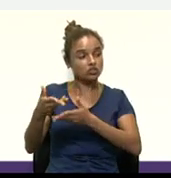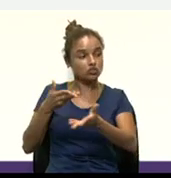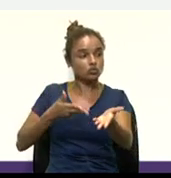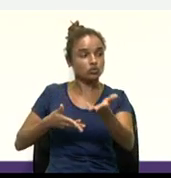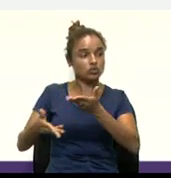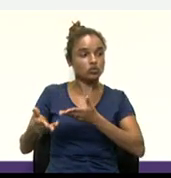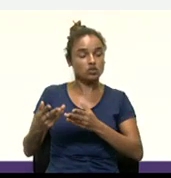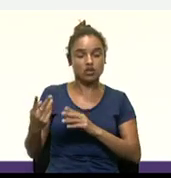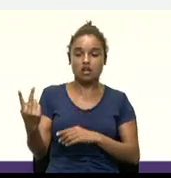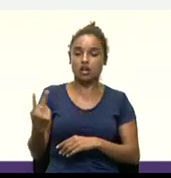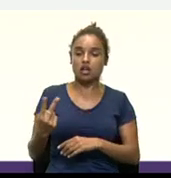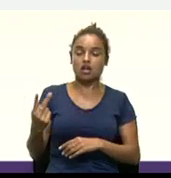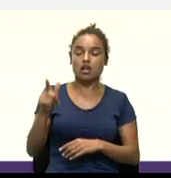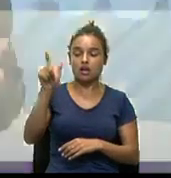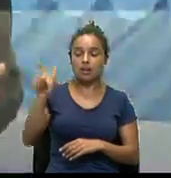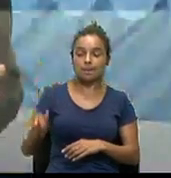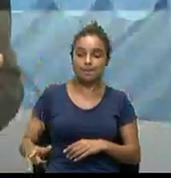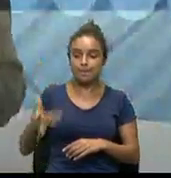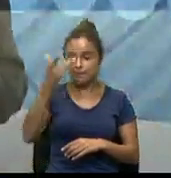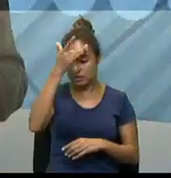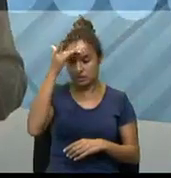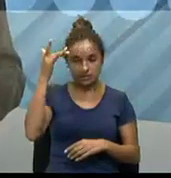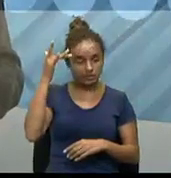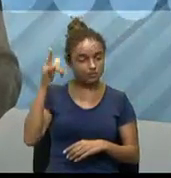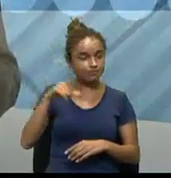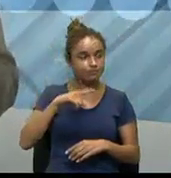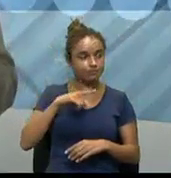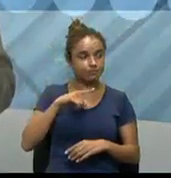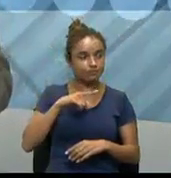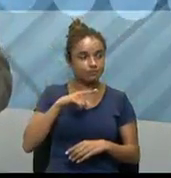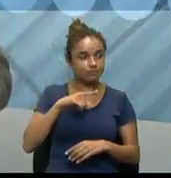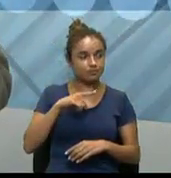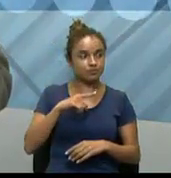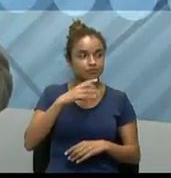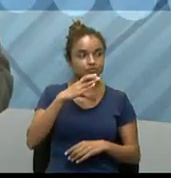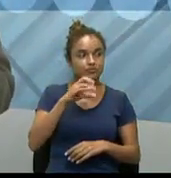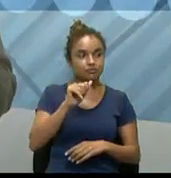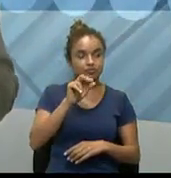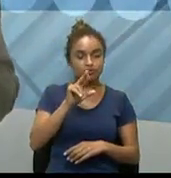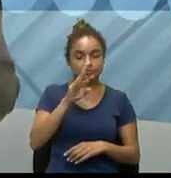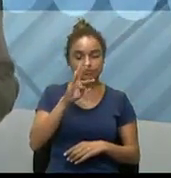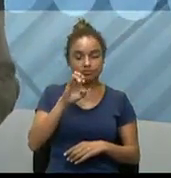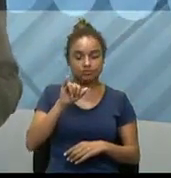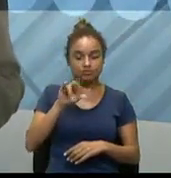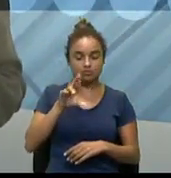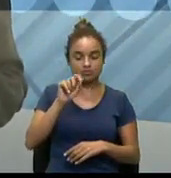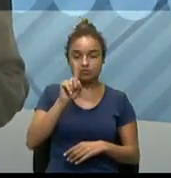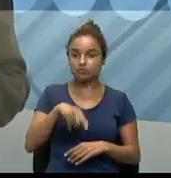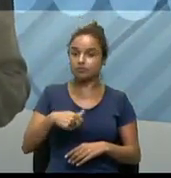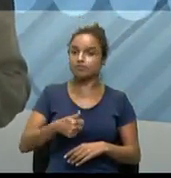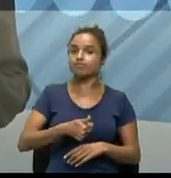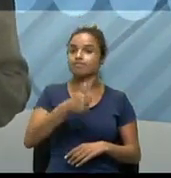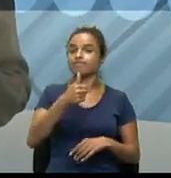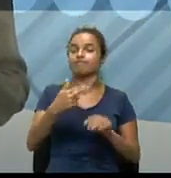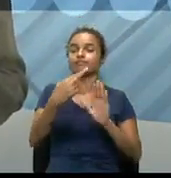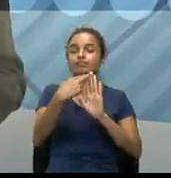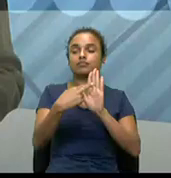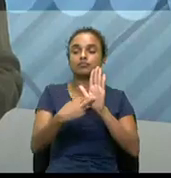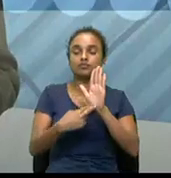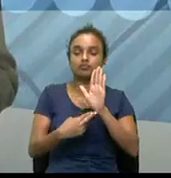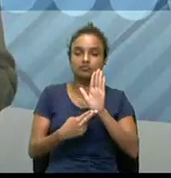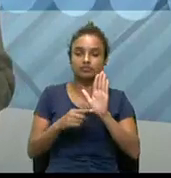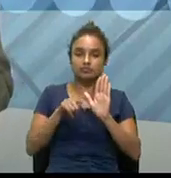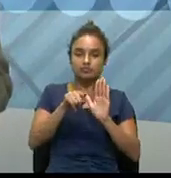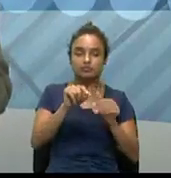as duas pessoas precisam ter uma carteira, né, então, esse é o primeiro princípio, então, para